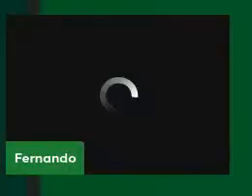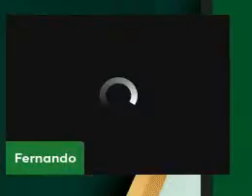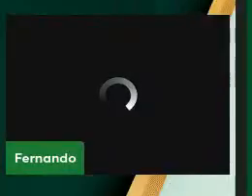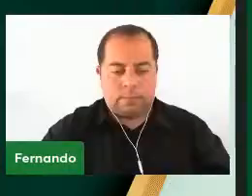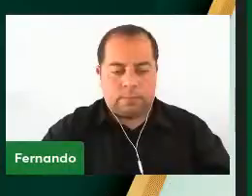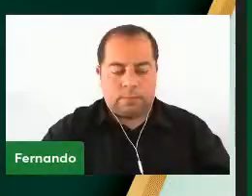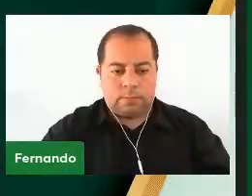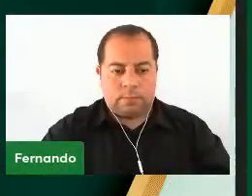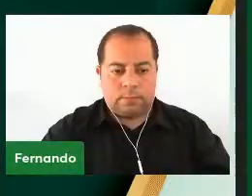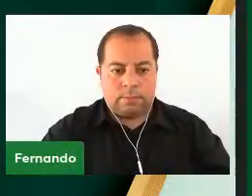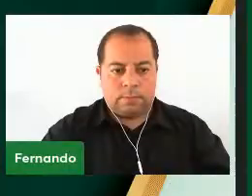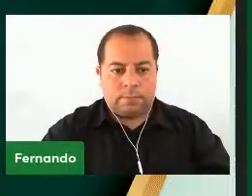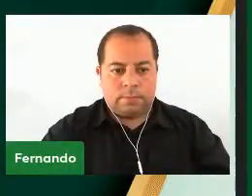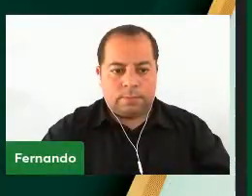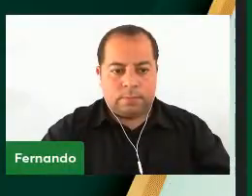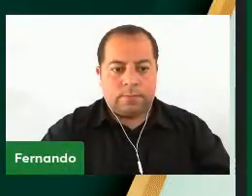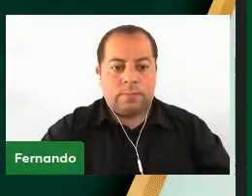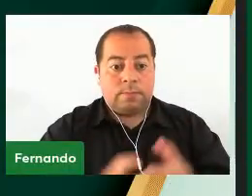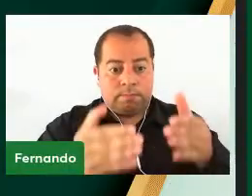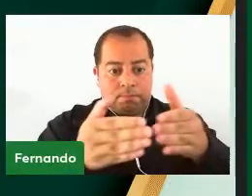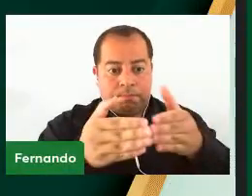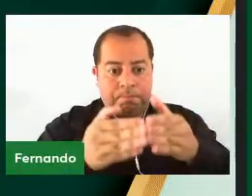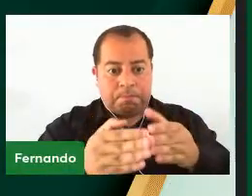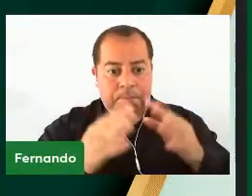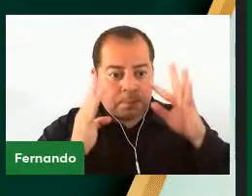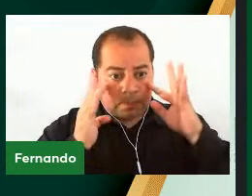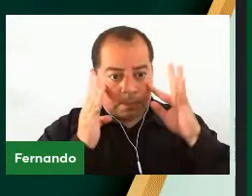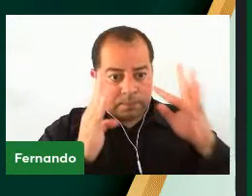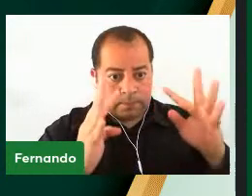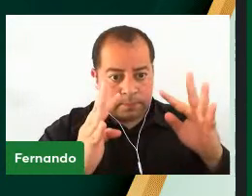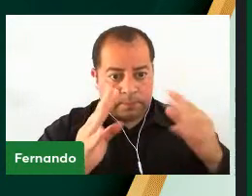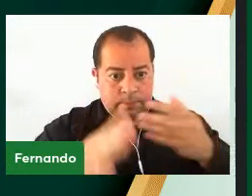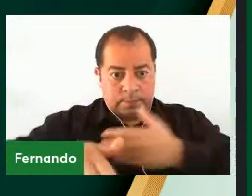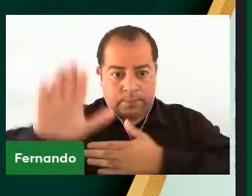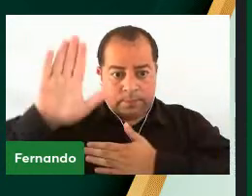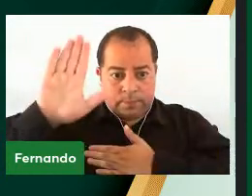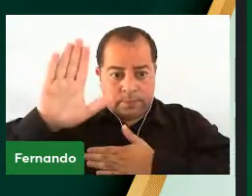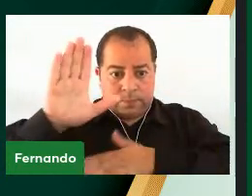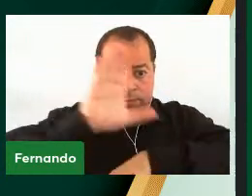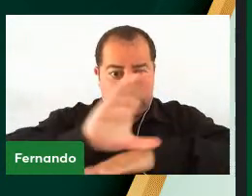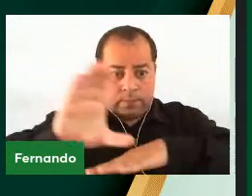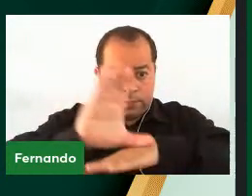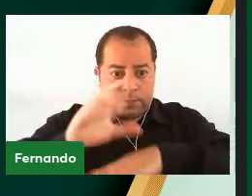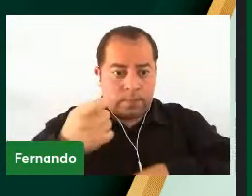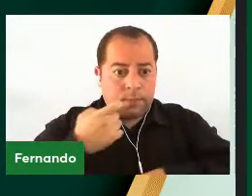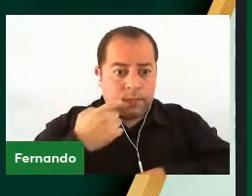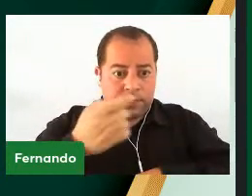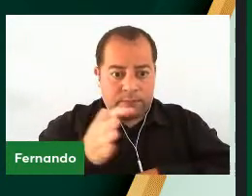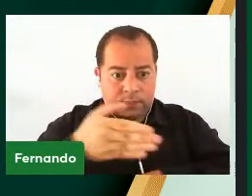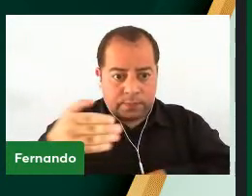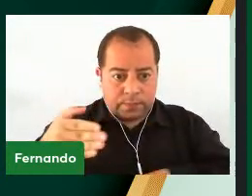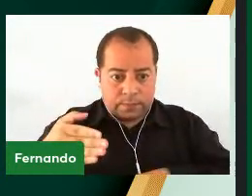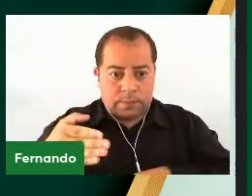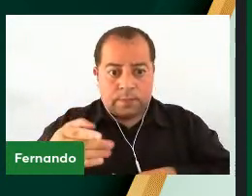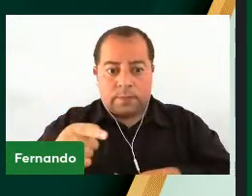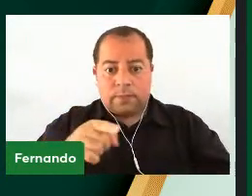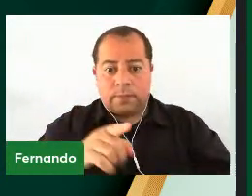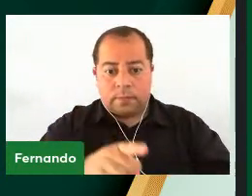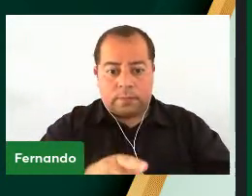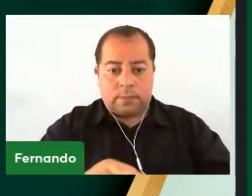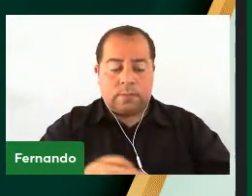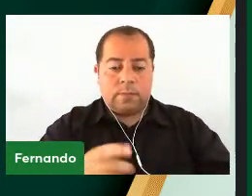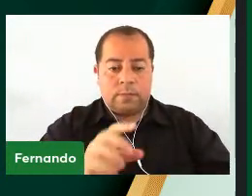Neste momento solicitamos especial atenção para o juramento do curso de Arquicultura Que será proferido por